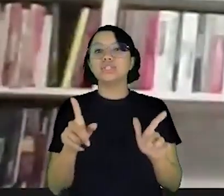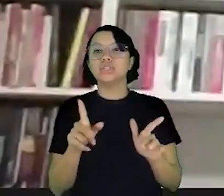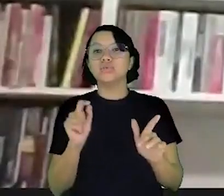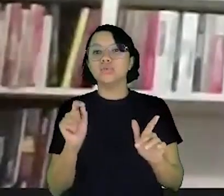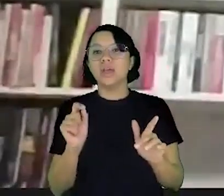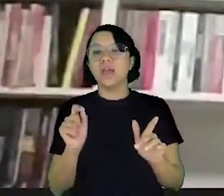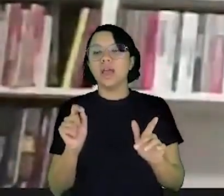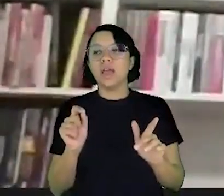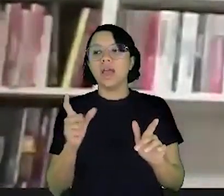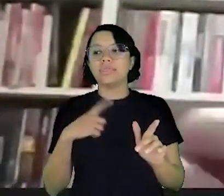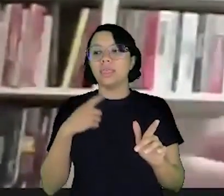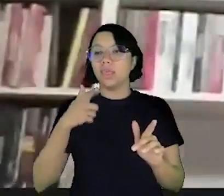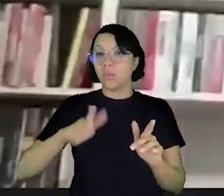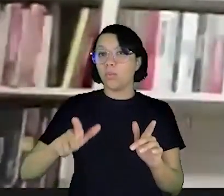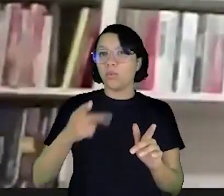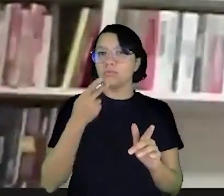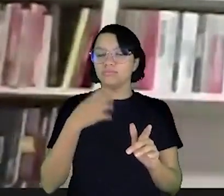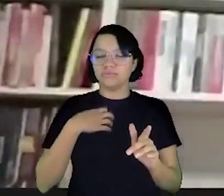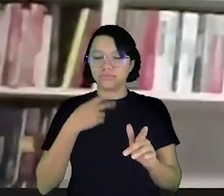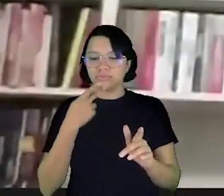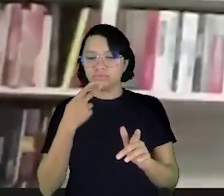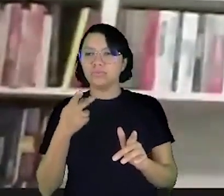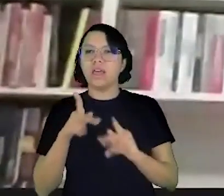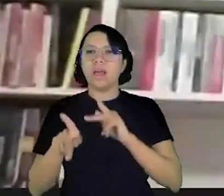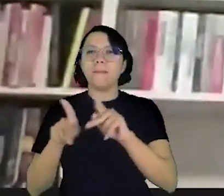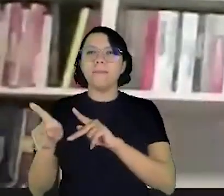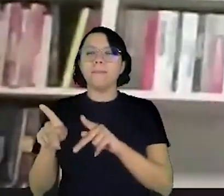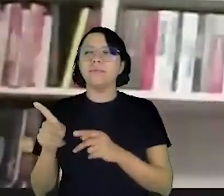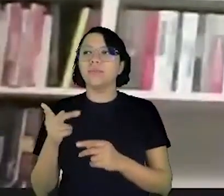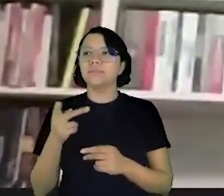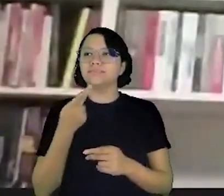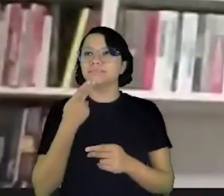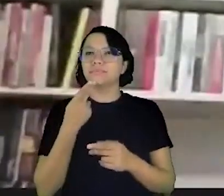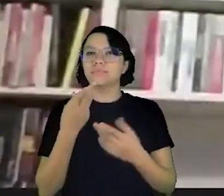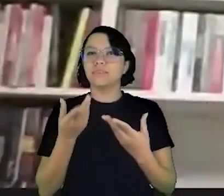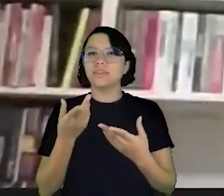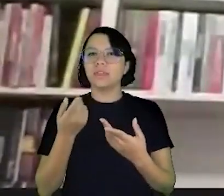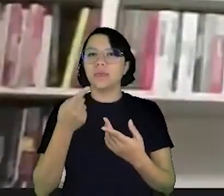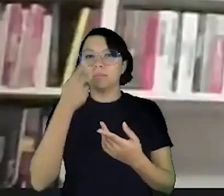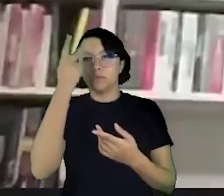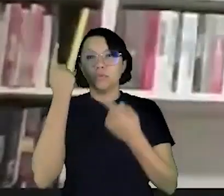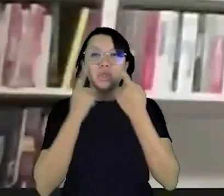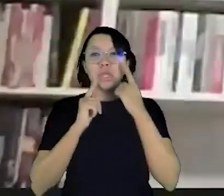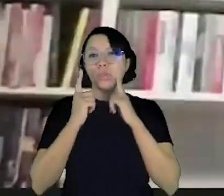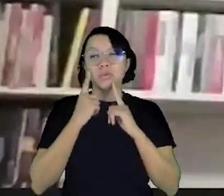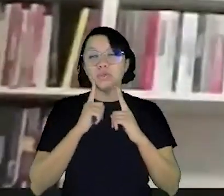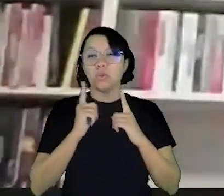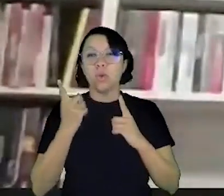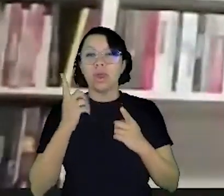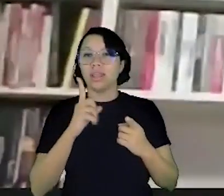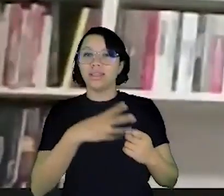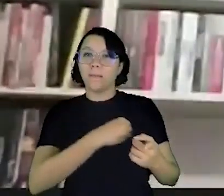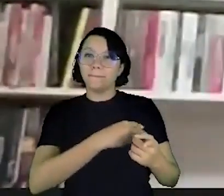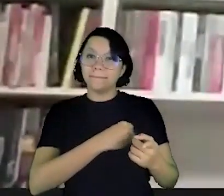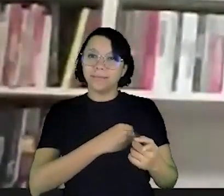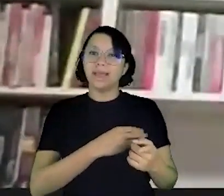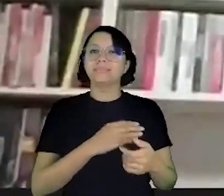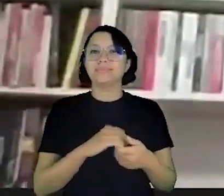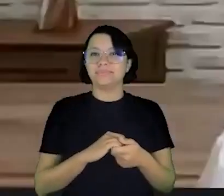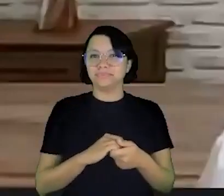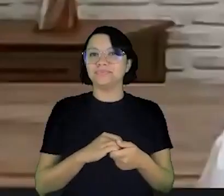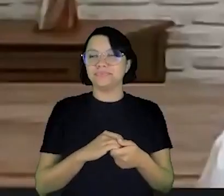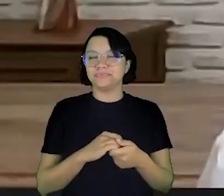nessa diferença e tem um outro ditado popular quem não chora quem não ama